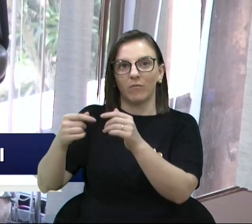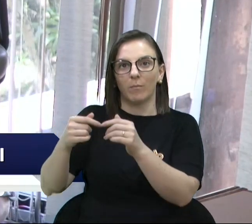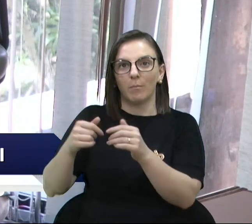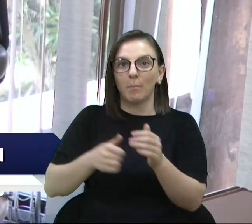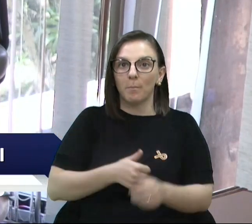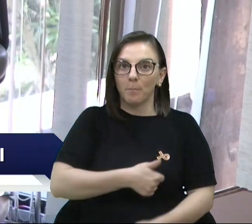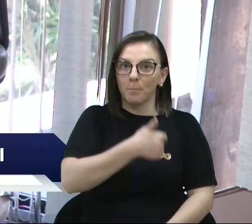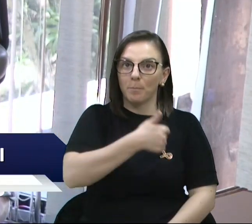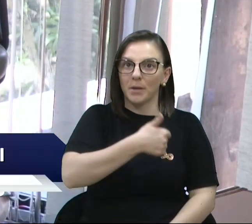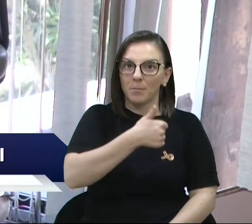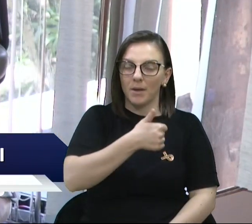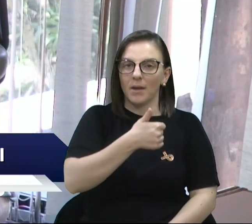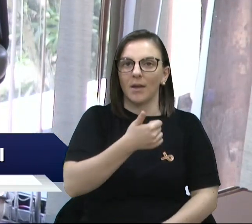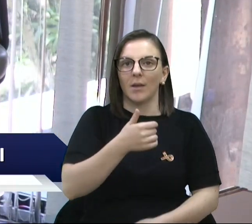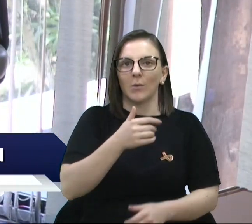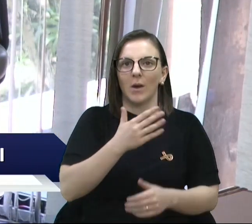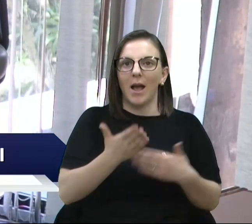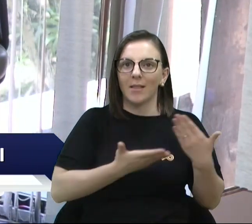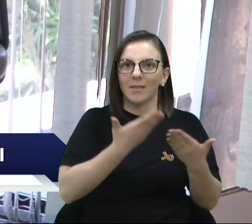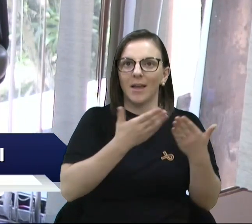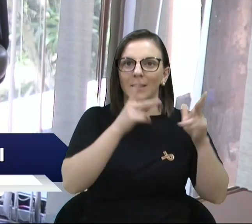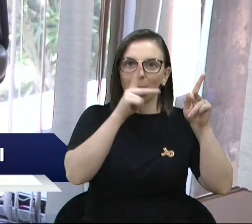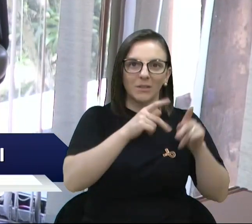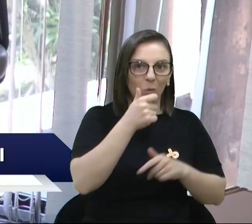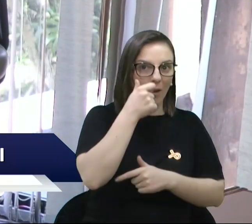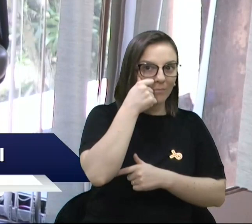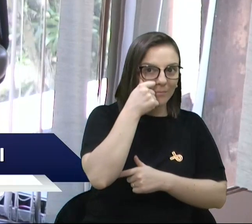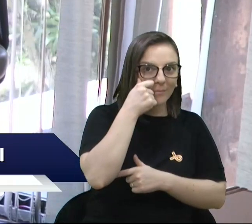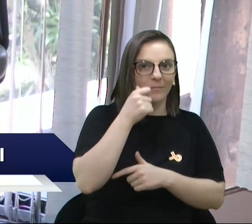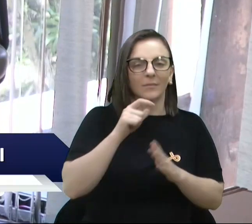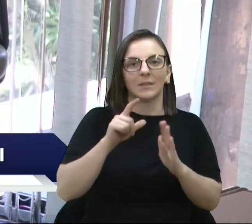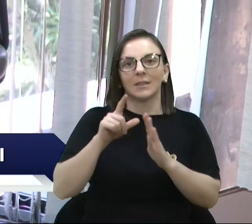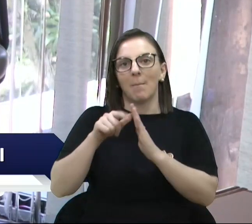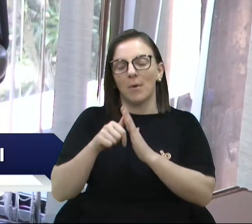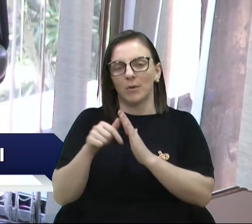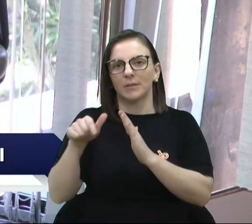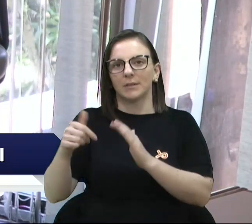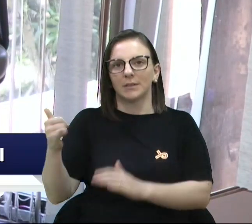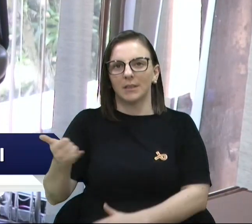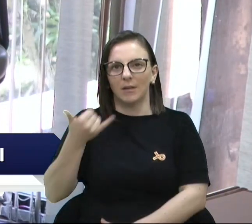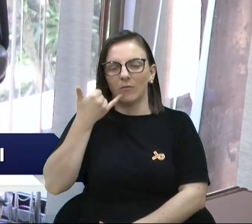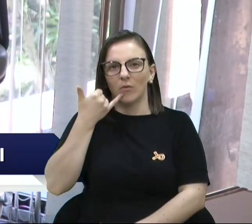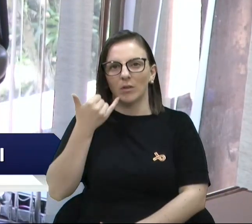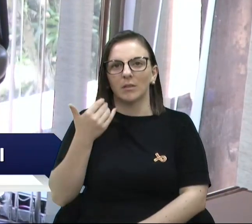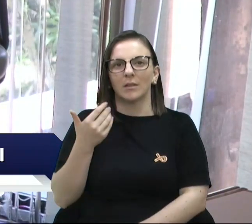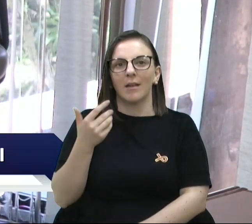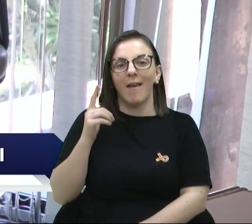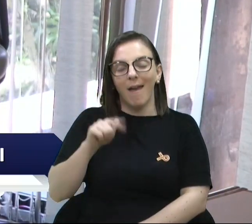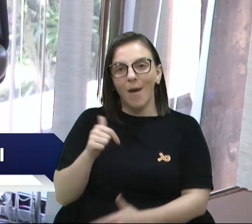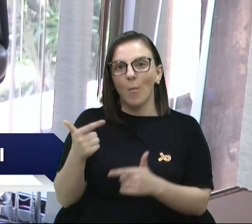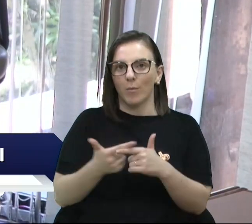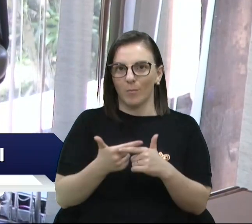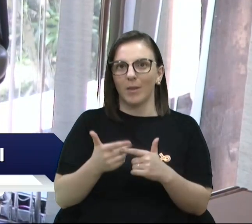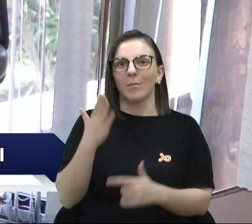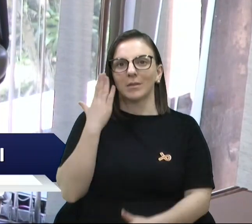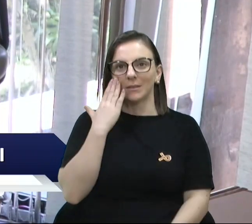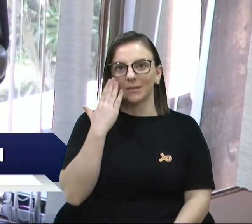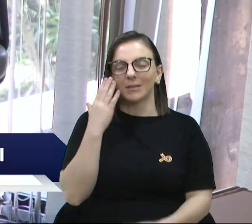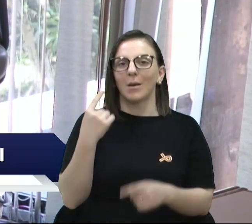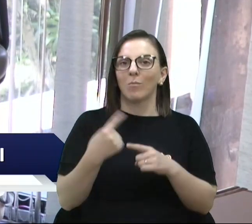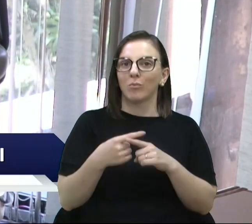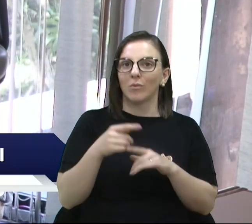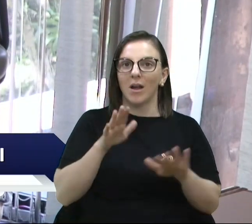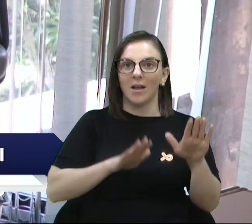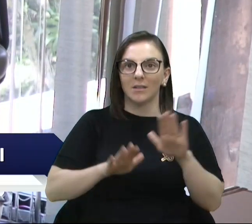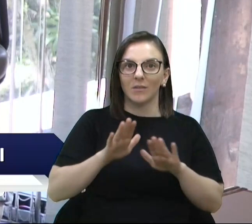para a assistência e acabam não atendendo. O que também é um problema, porque a gente sabe que, muitas vezes, essa ligação